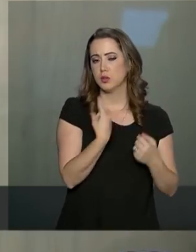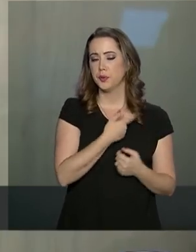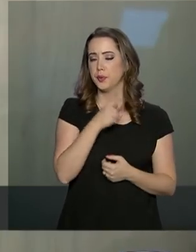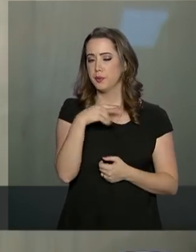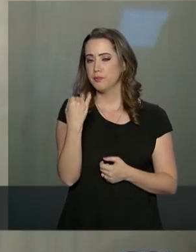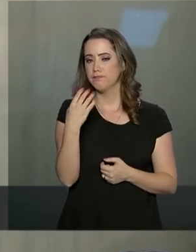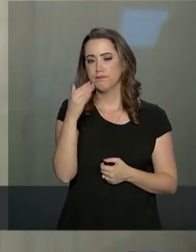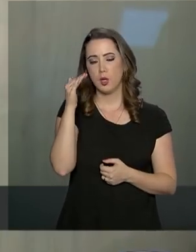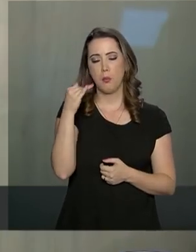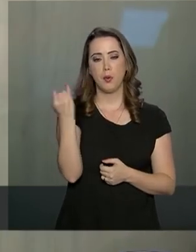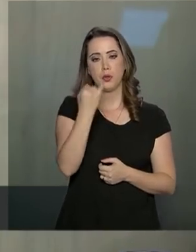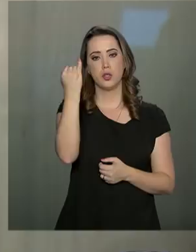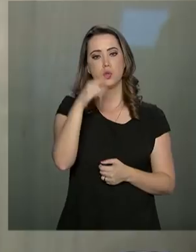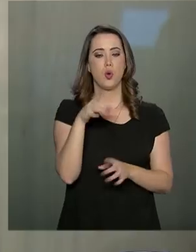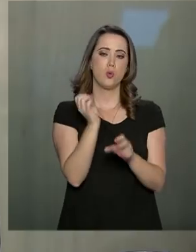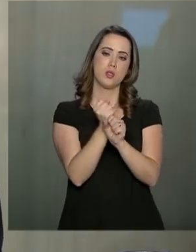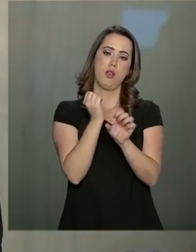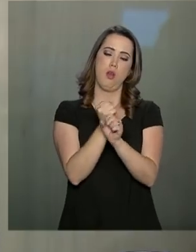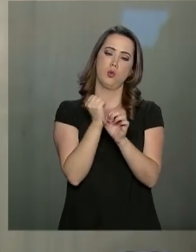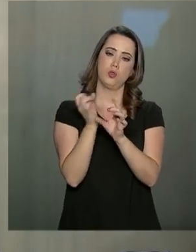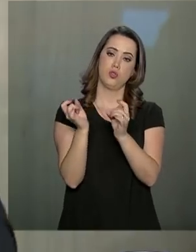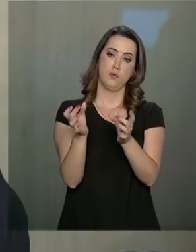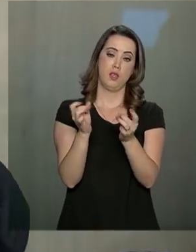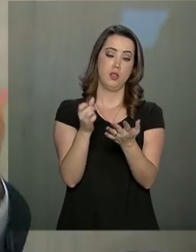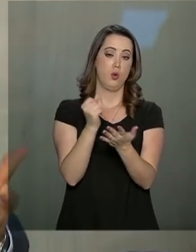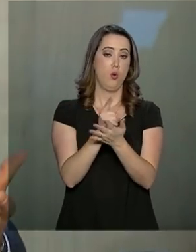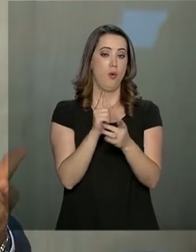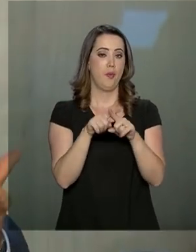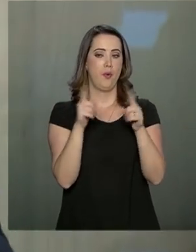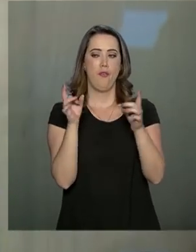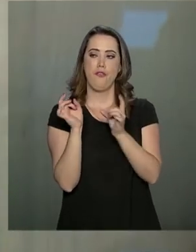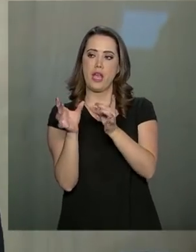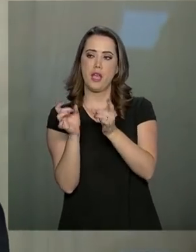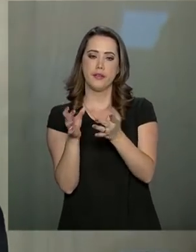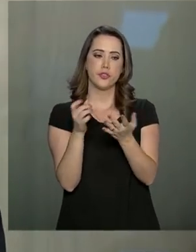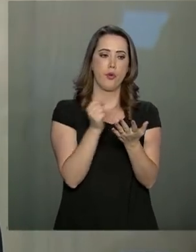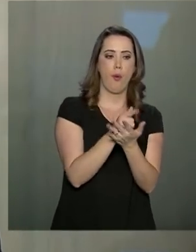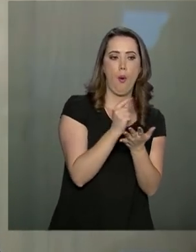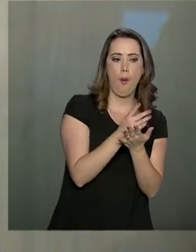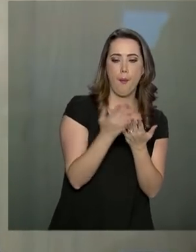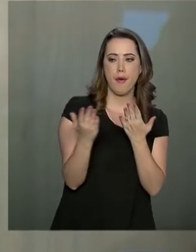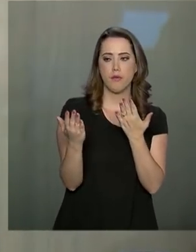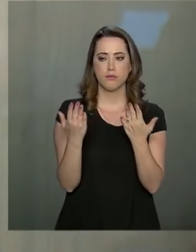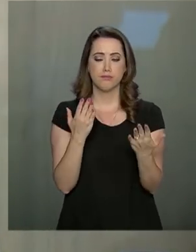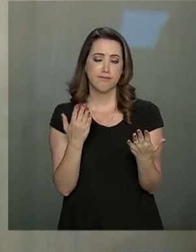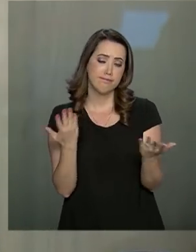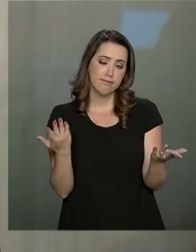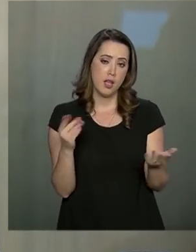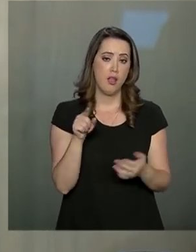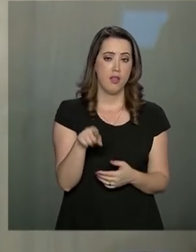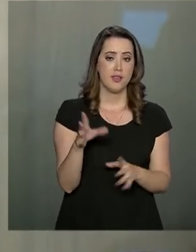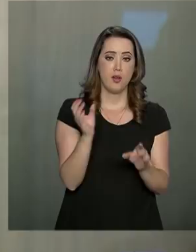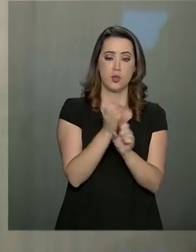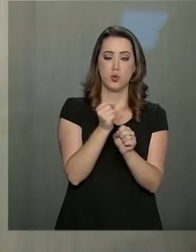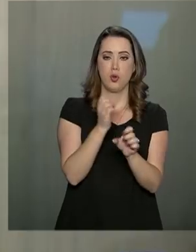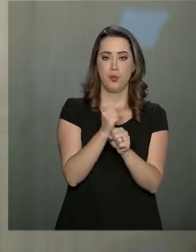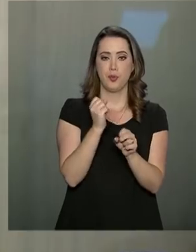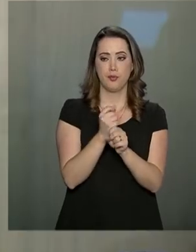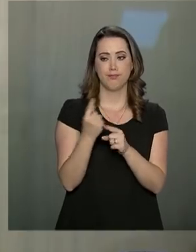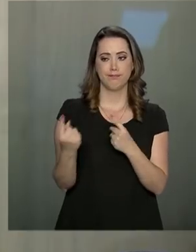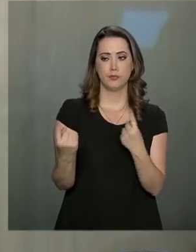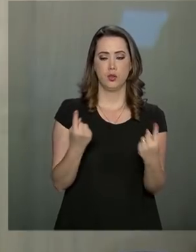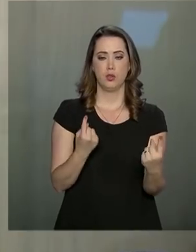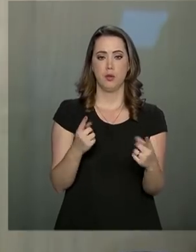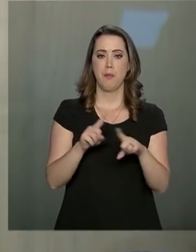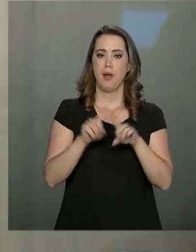interessa, não é o saldo comercial, não é o quanto você exporta em relação ao quanto você importa, senão a soma dessas duas